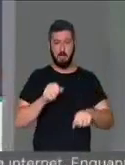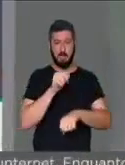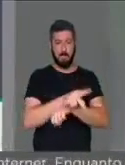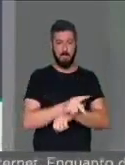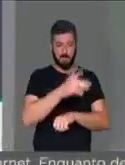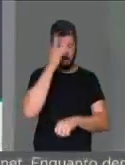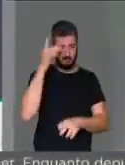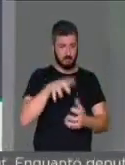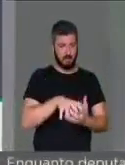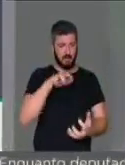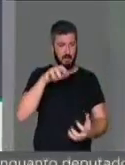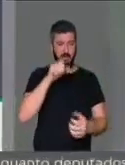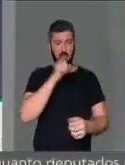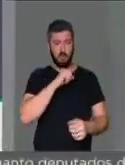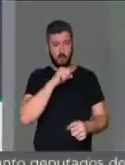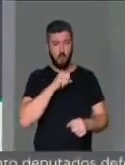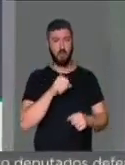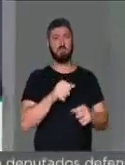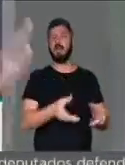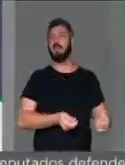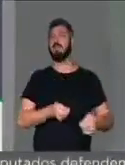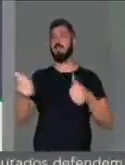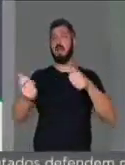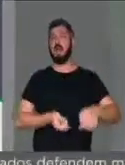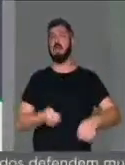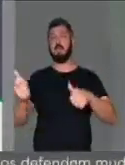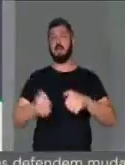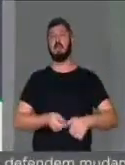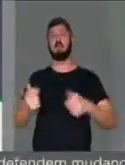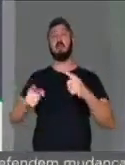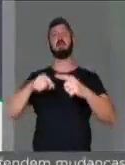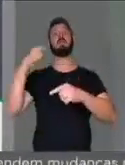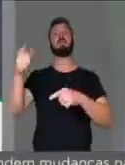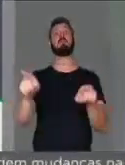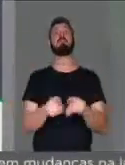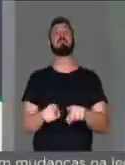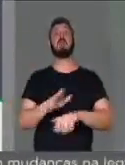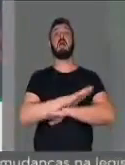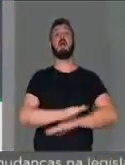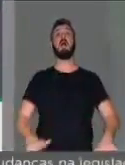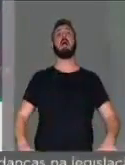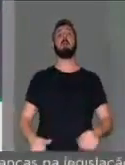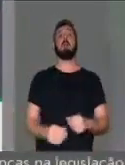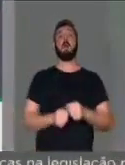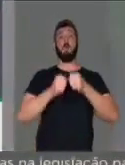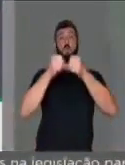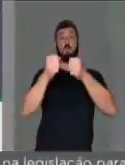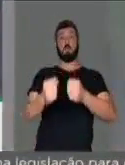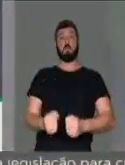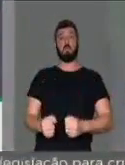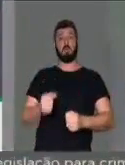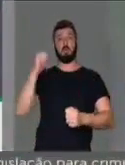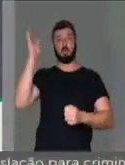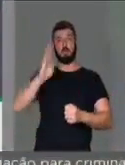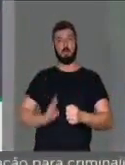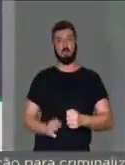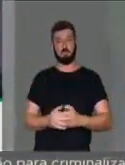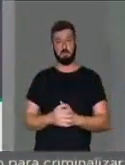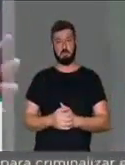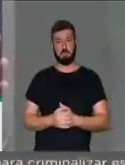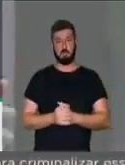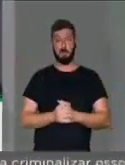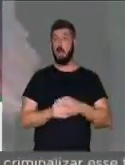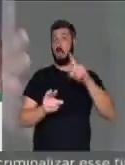a previdência do trabalhador do povo brasileiro e, consequentemente, acabar com a soberania nacional.